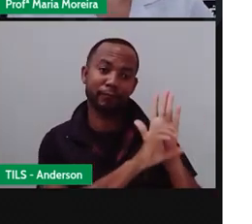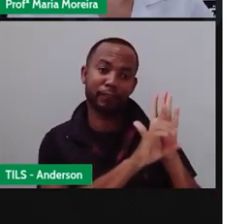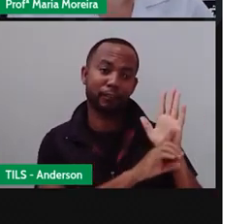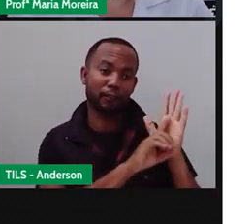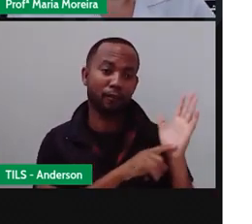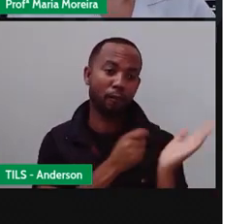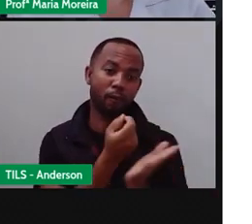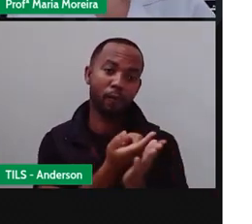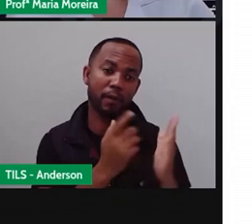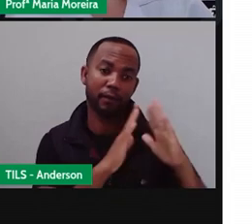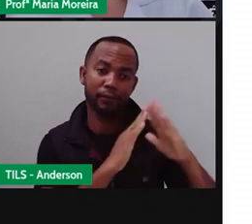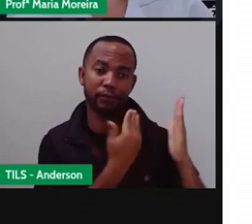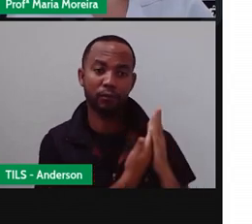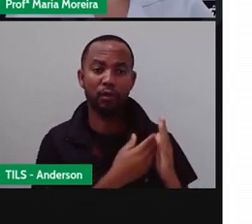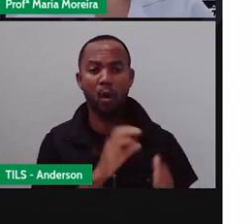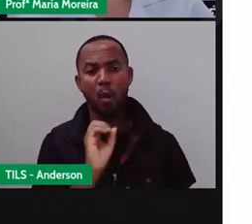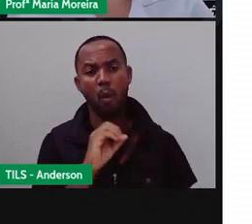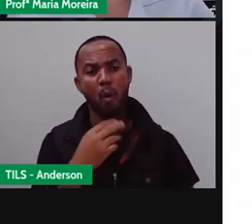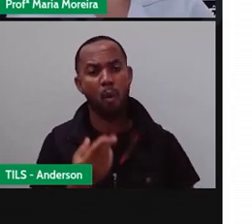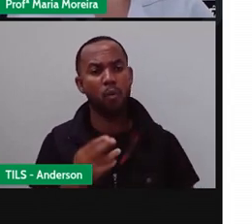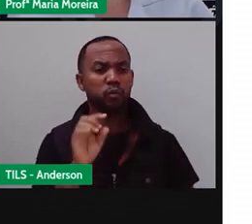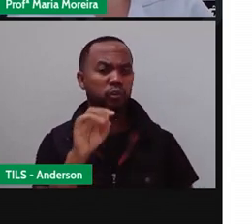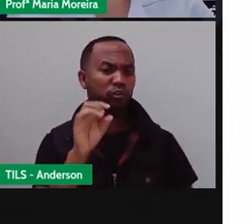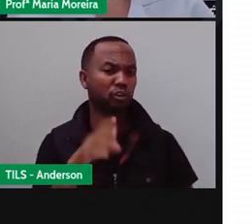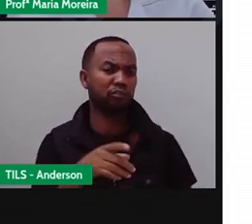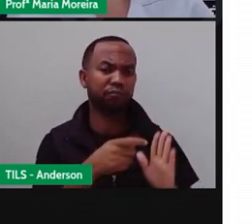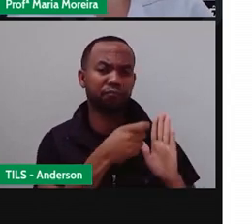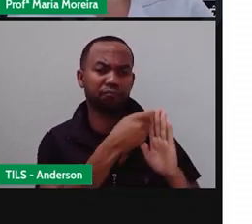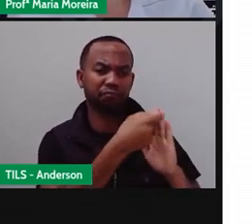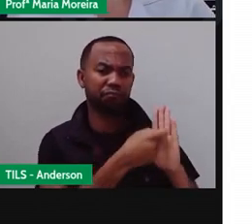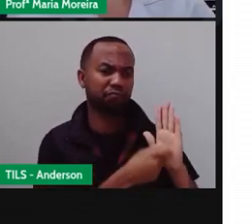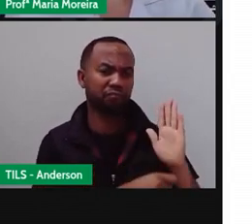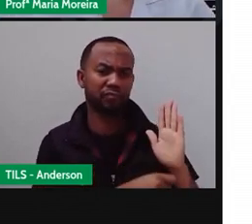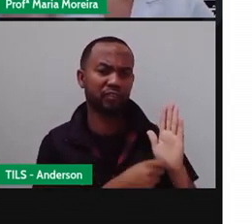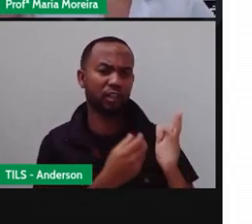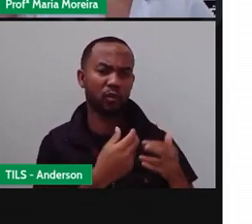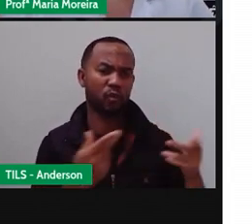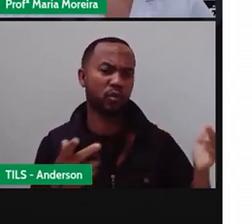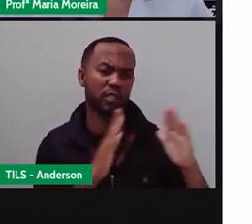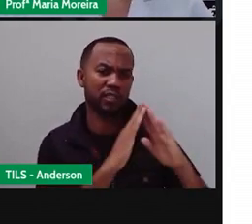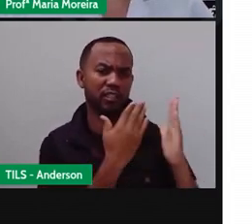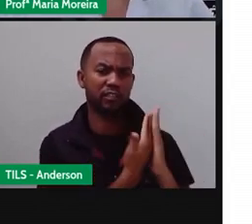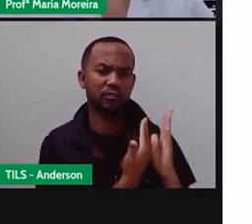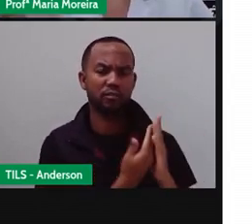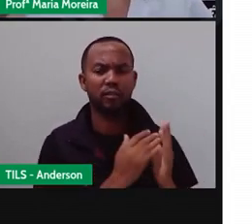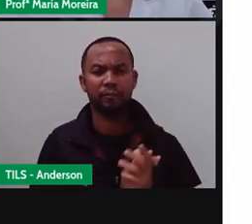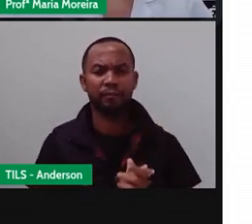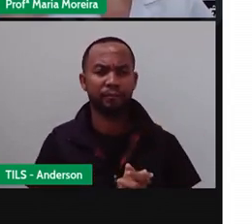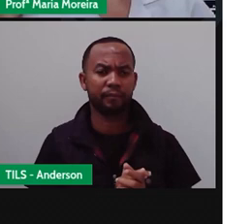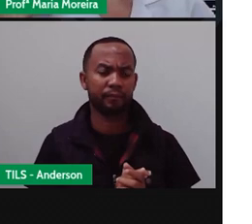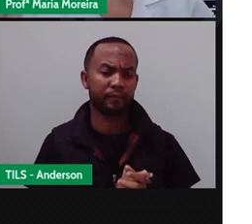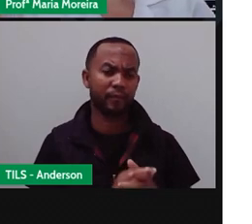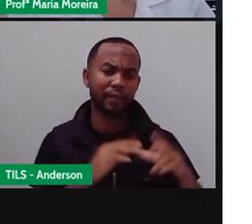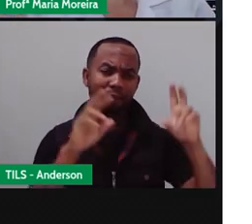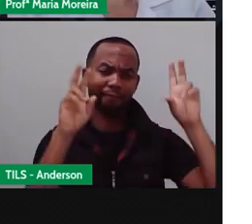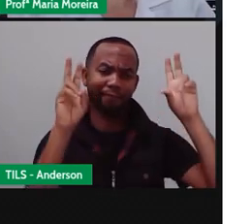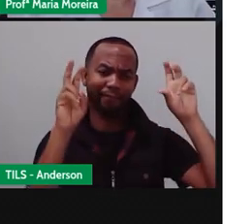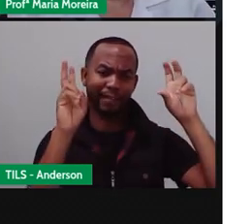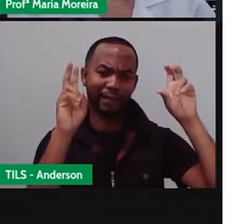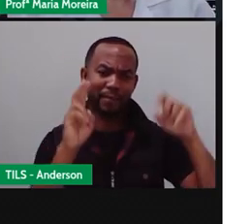material escolar ou só uma lista de material escolar. Não é isso? Então, o título te ajuda a